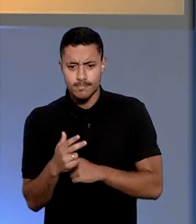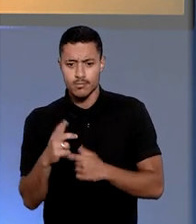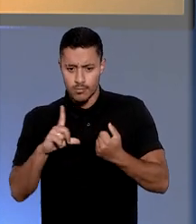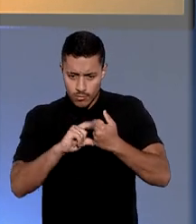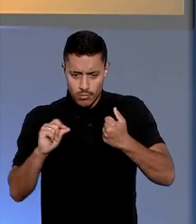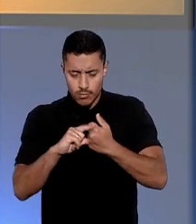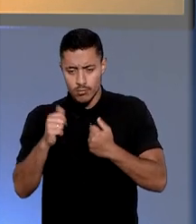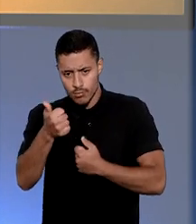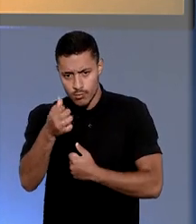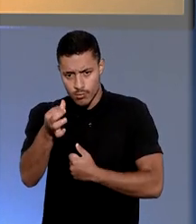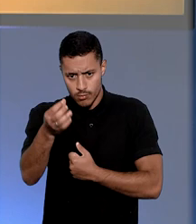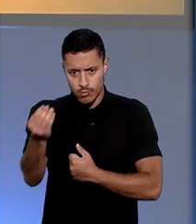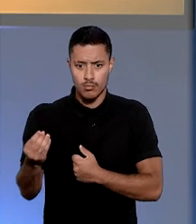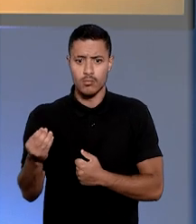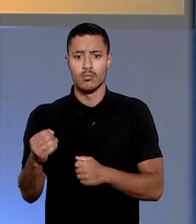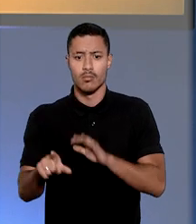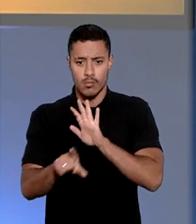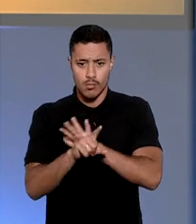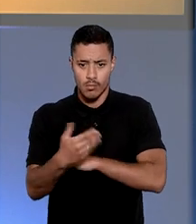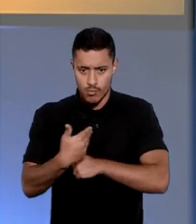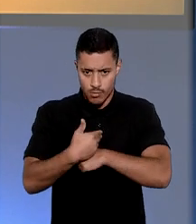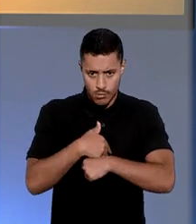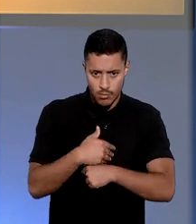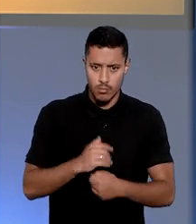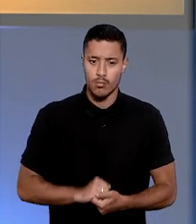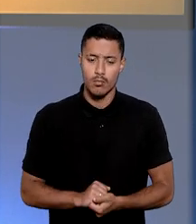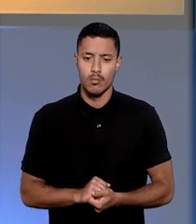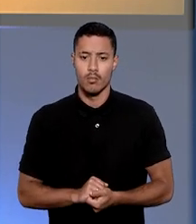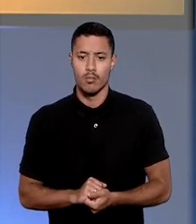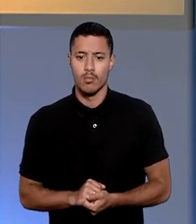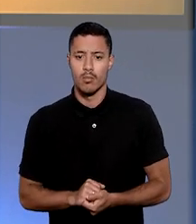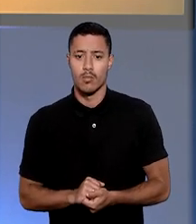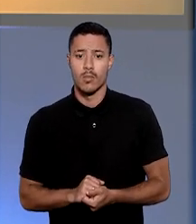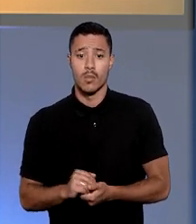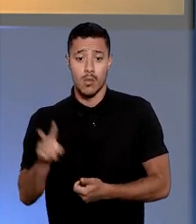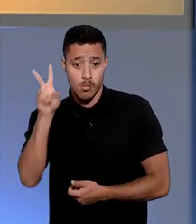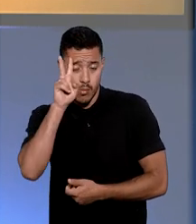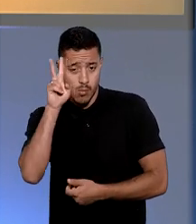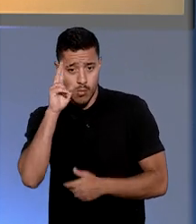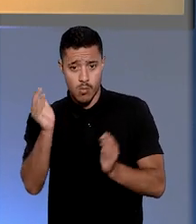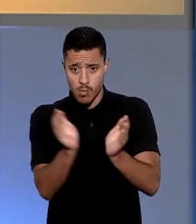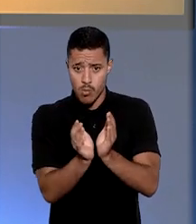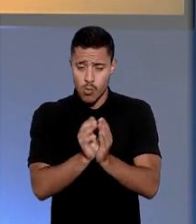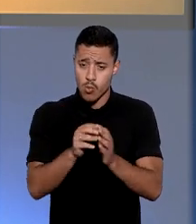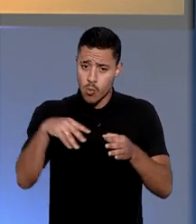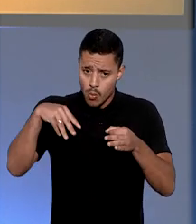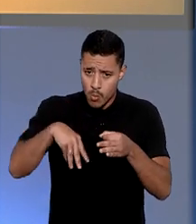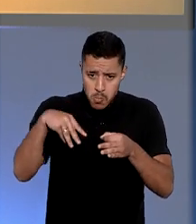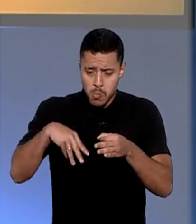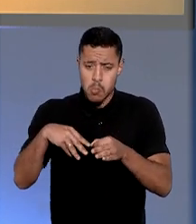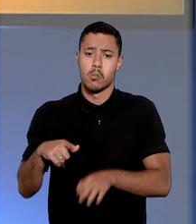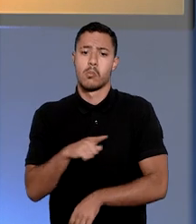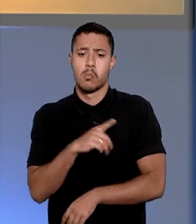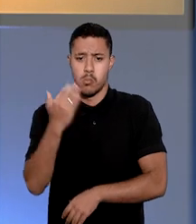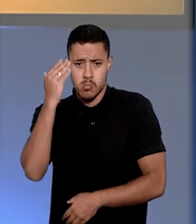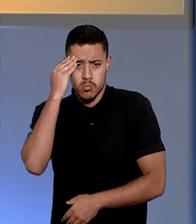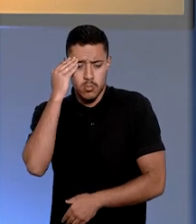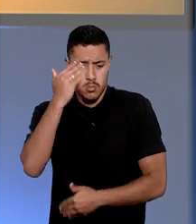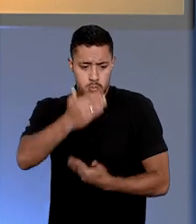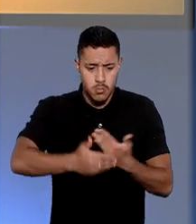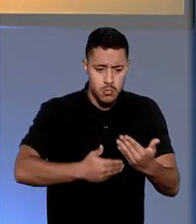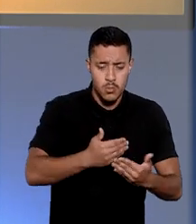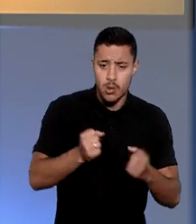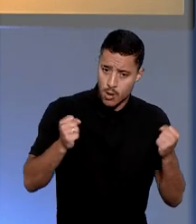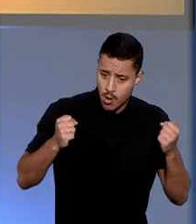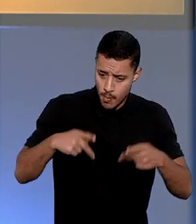160 do Regimento Interno. E na segunda turma, os ministros decidiram que os proventos